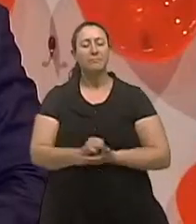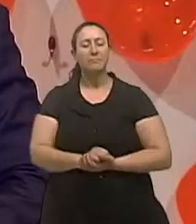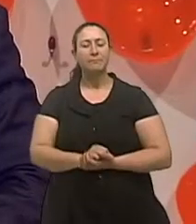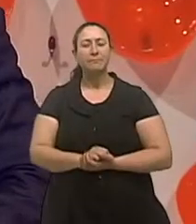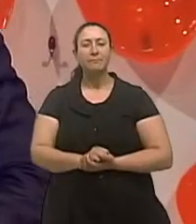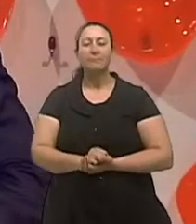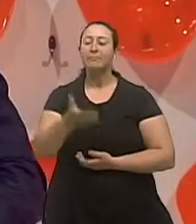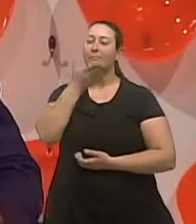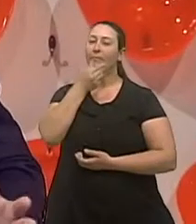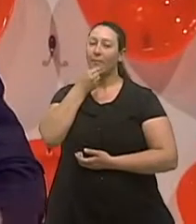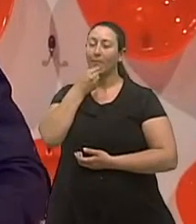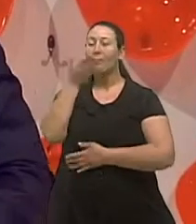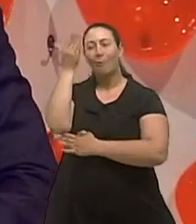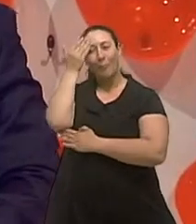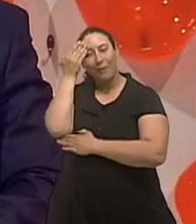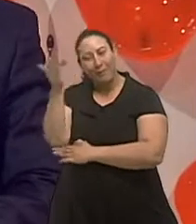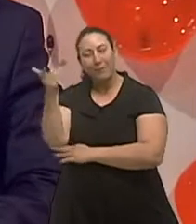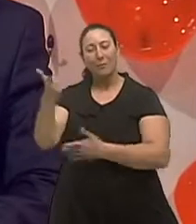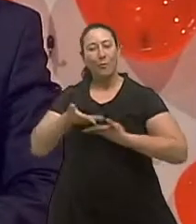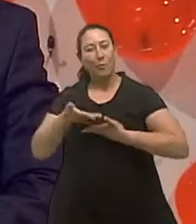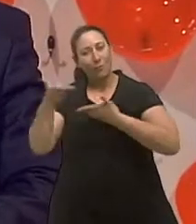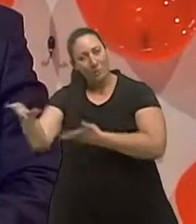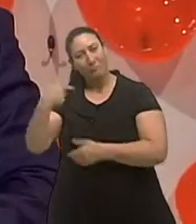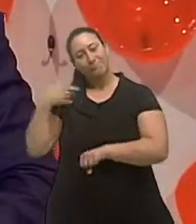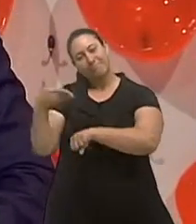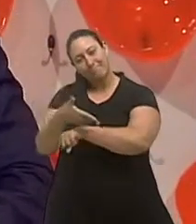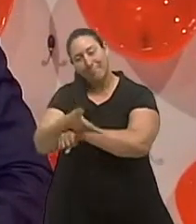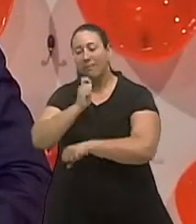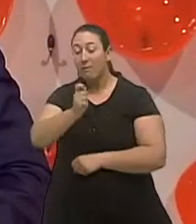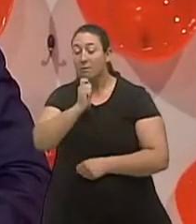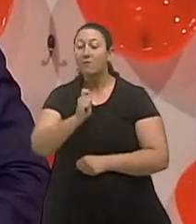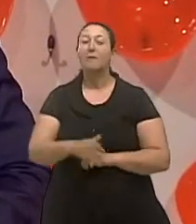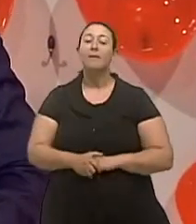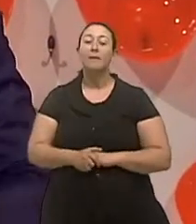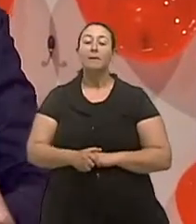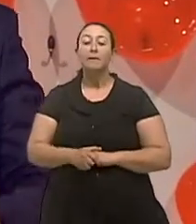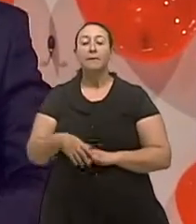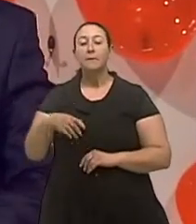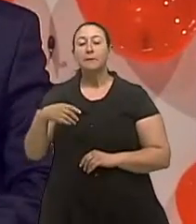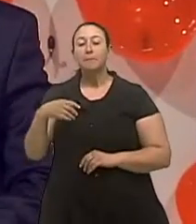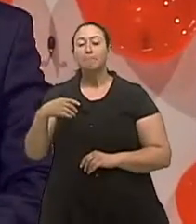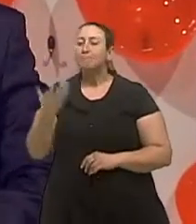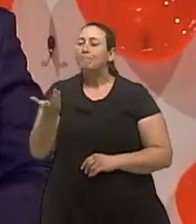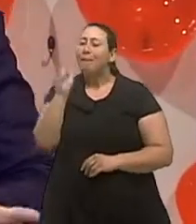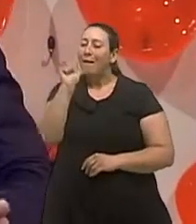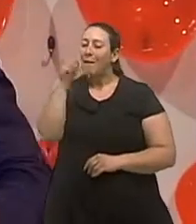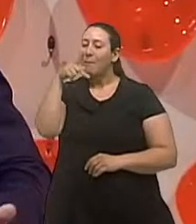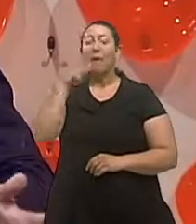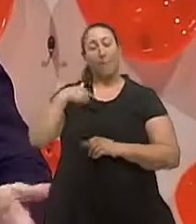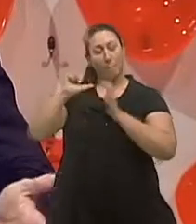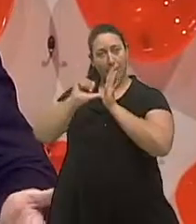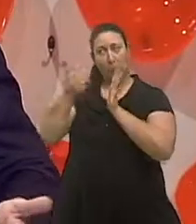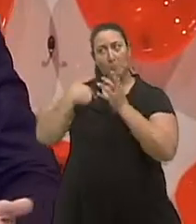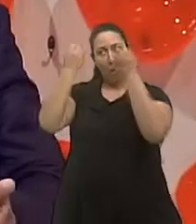Bom, primeiro eu queria agradecer o convite, a está participando dessa entrevista. Obrigada. A questão da apneia, primeiro eu quero falar